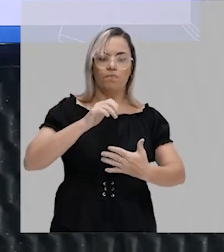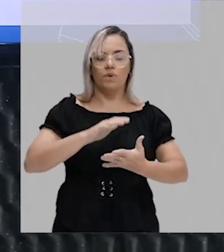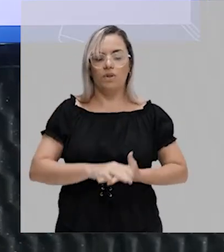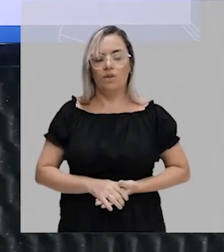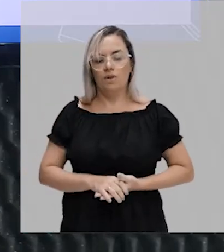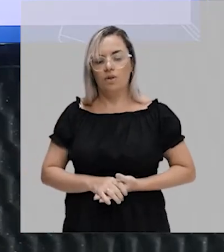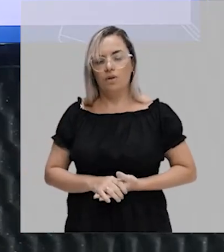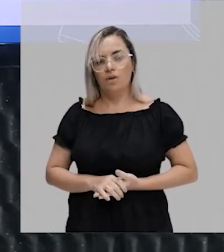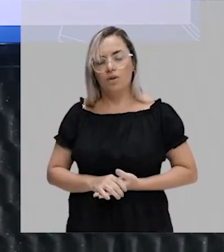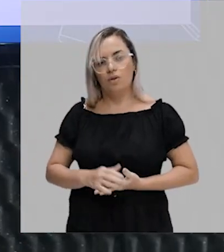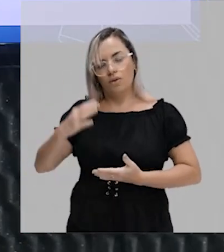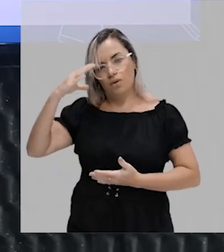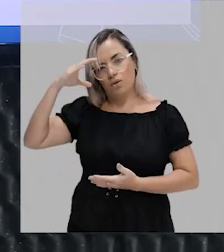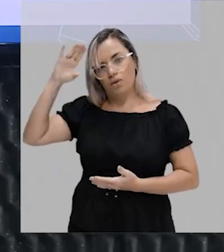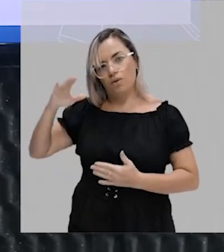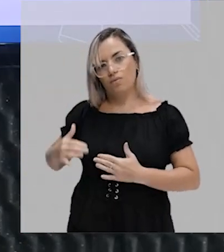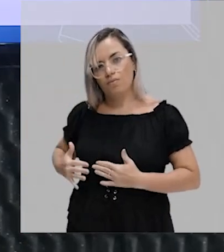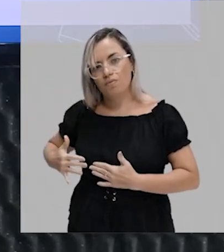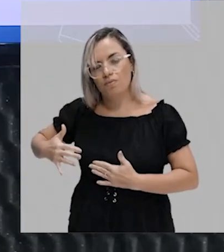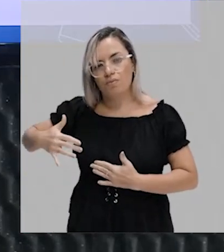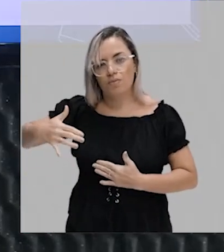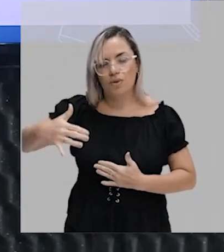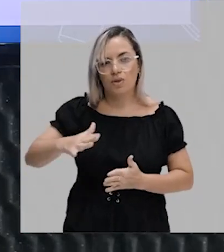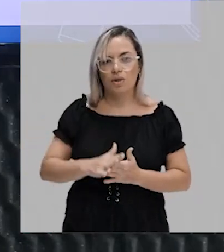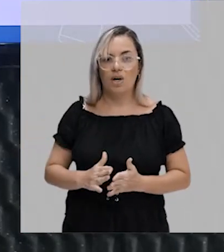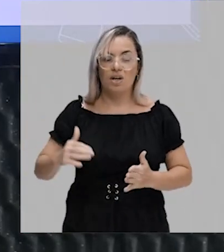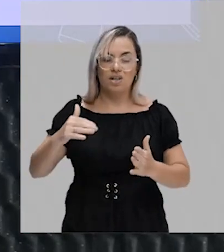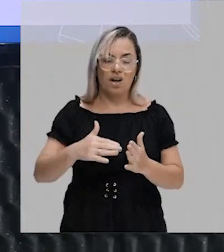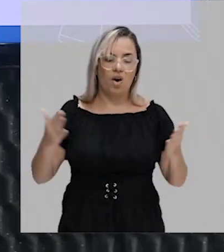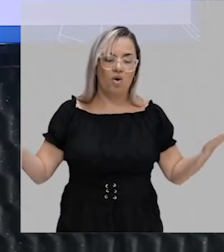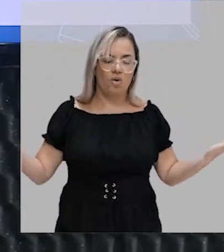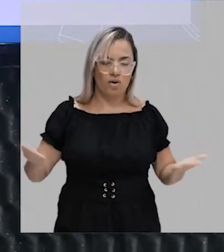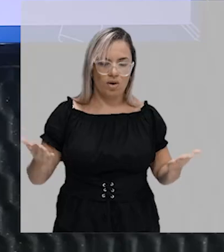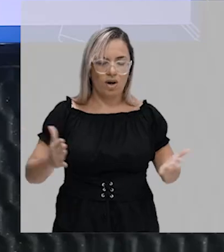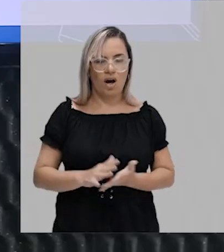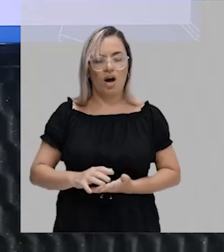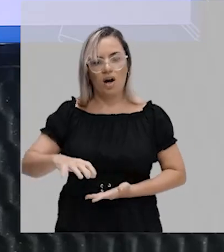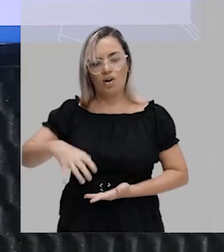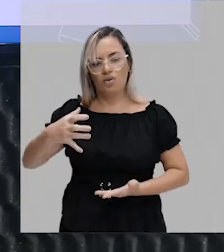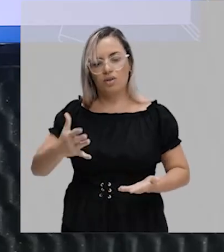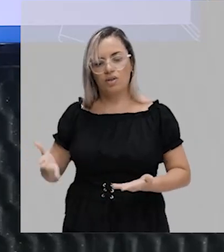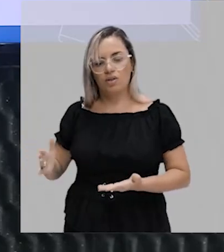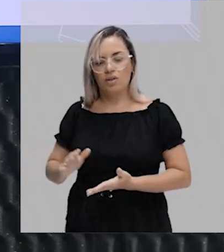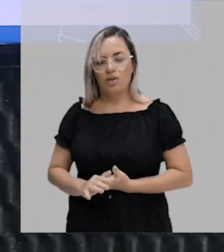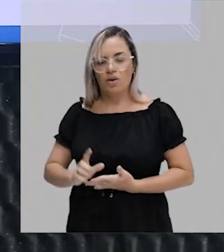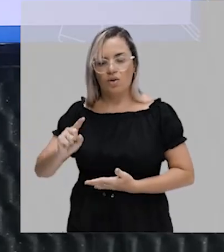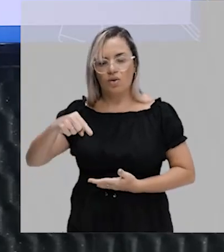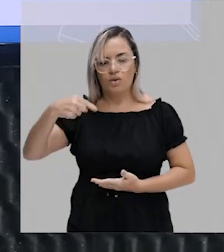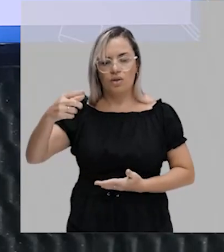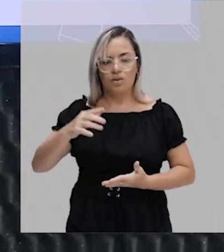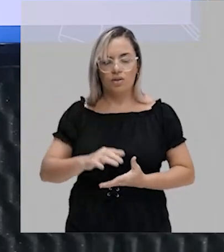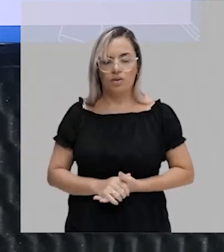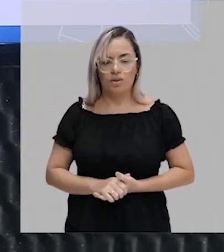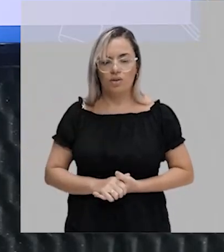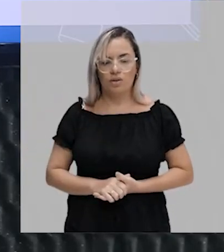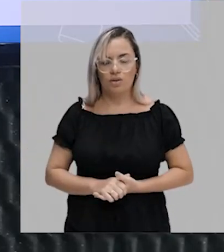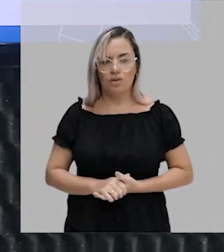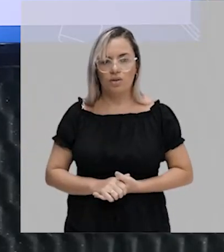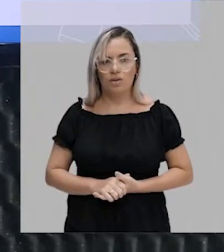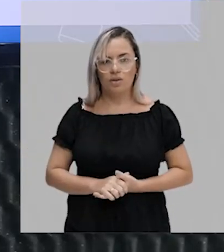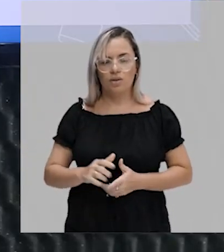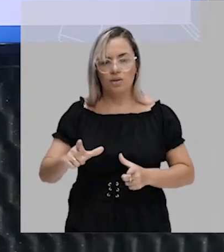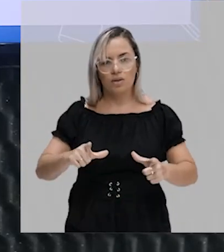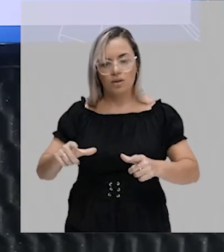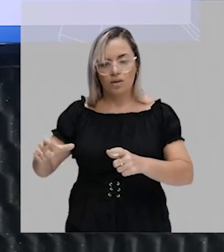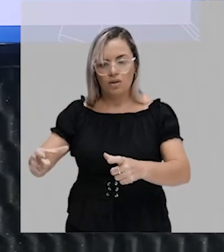E isso culturalmente se construiu, e até hoje, muitas vezes, acaba acontecendo. Outra coisa, setores de mercado